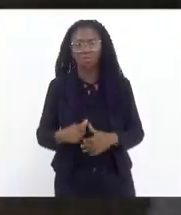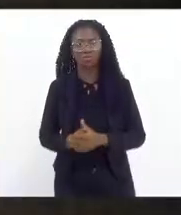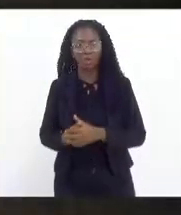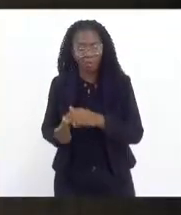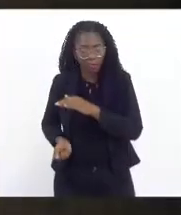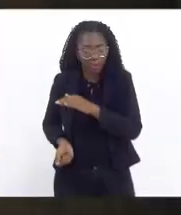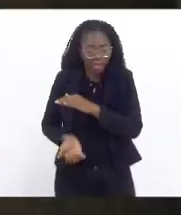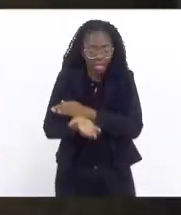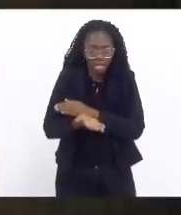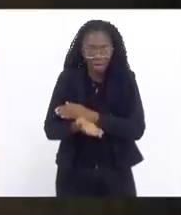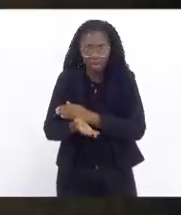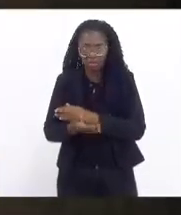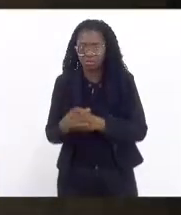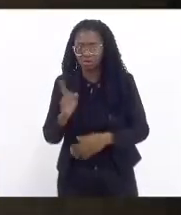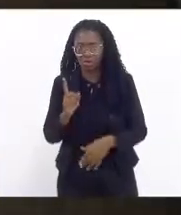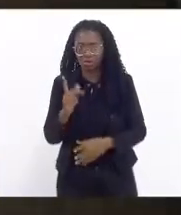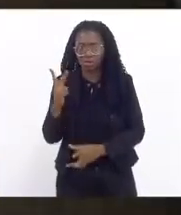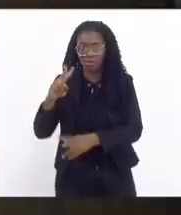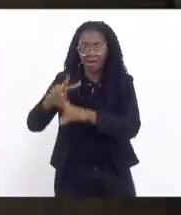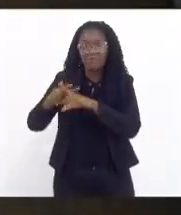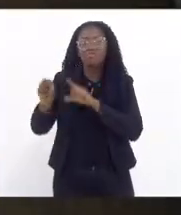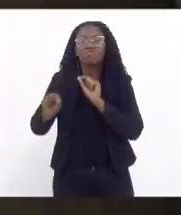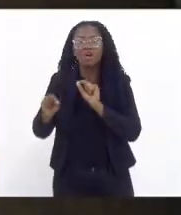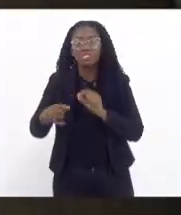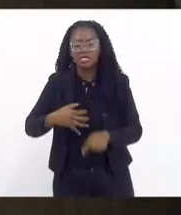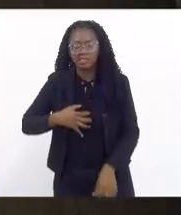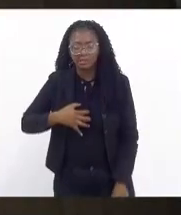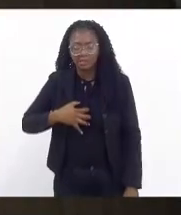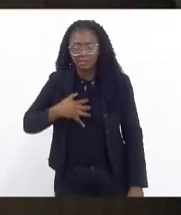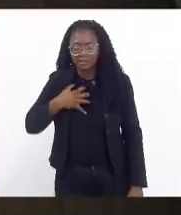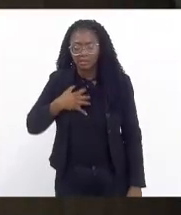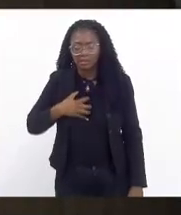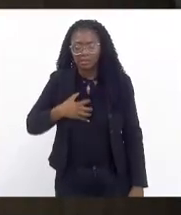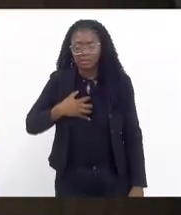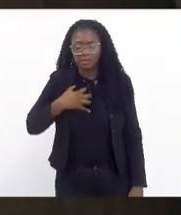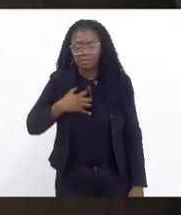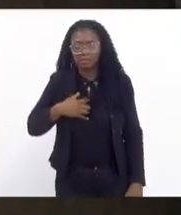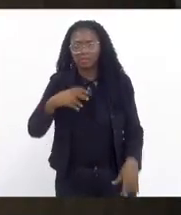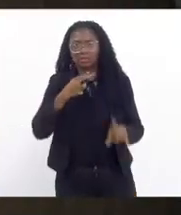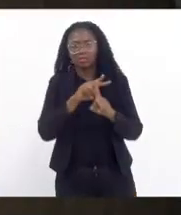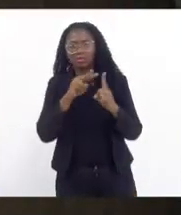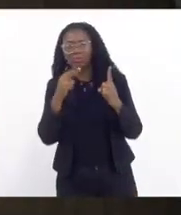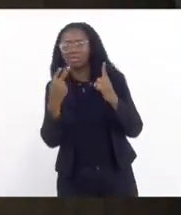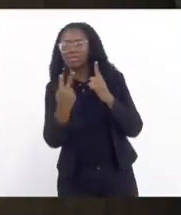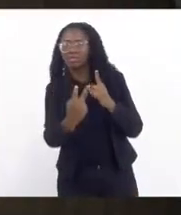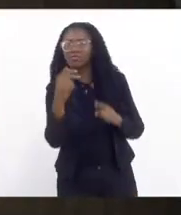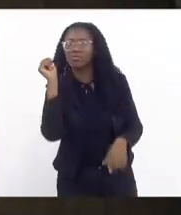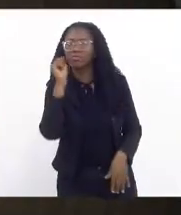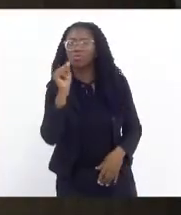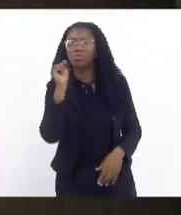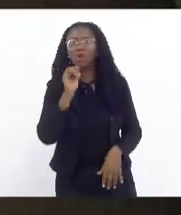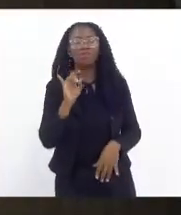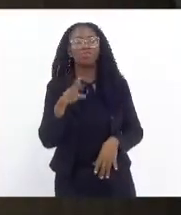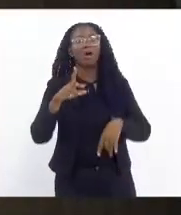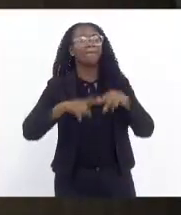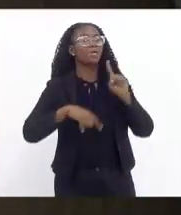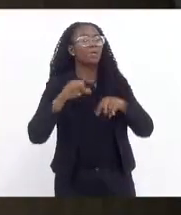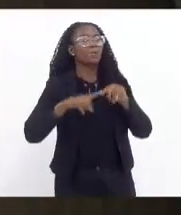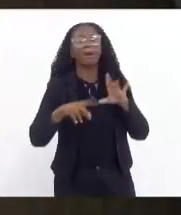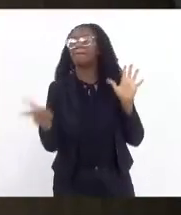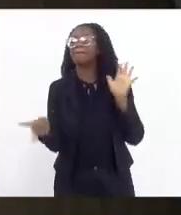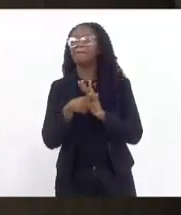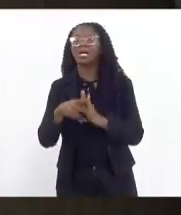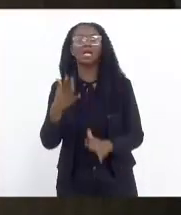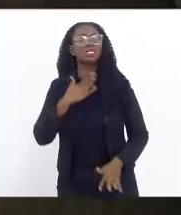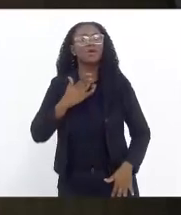ilícito ele é um crime de ódio um crime a partir da perspectiva de que mulheres são objetos são pertences